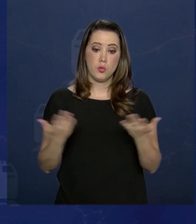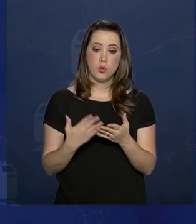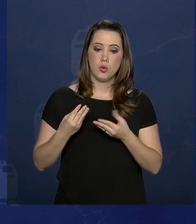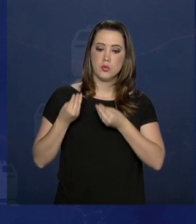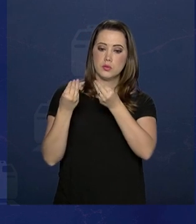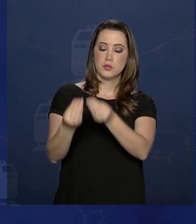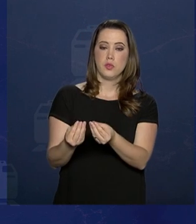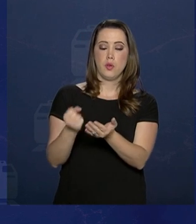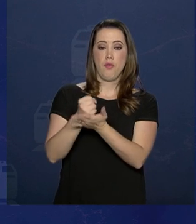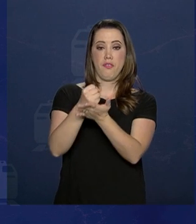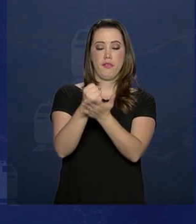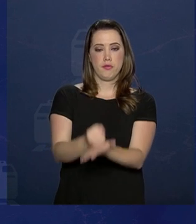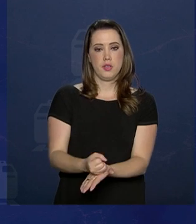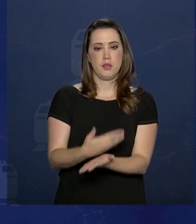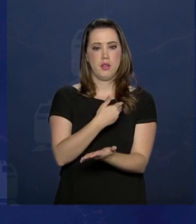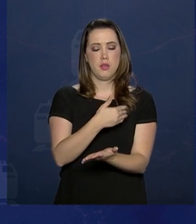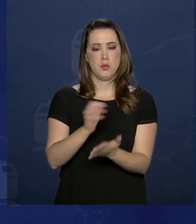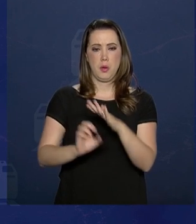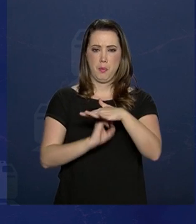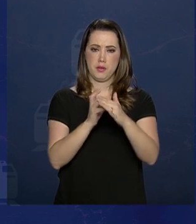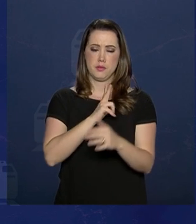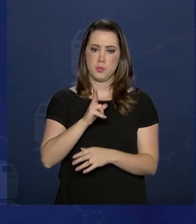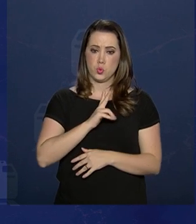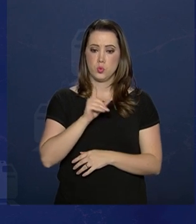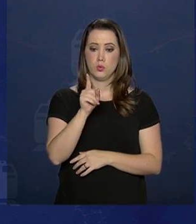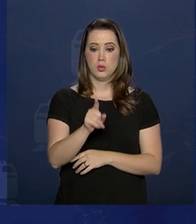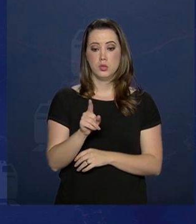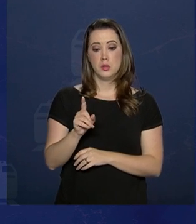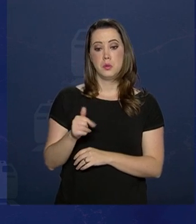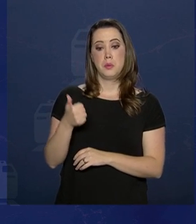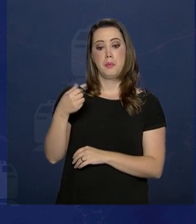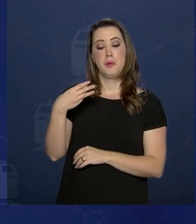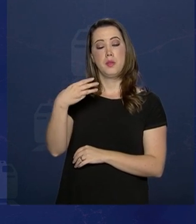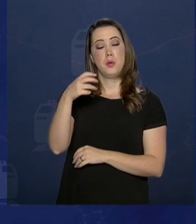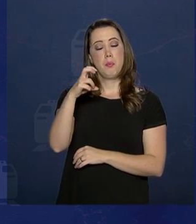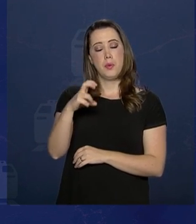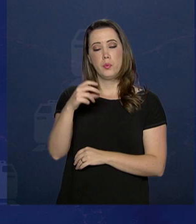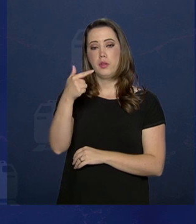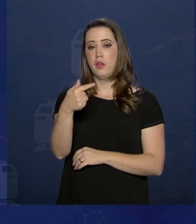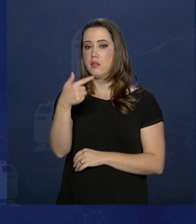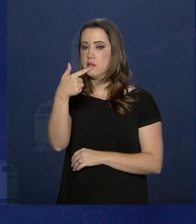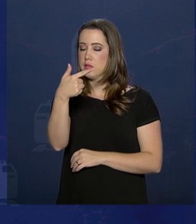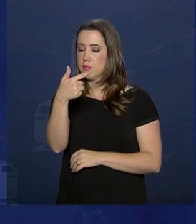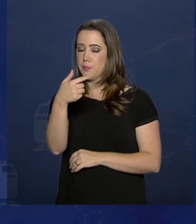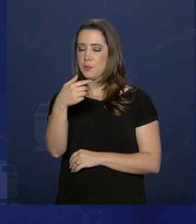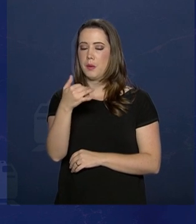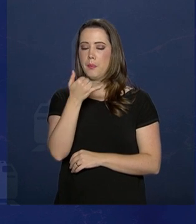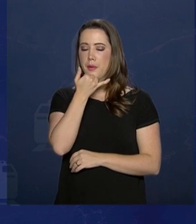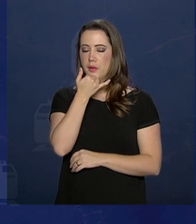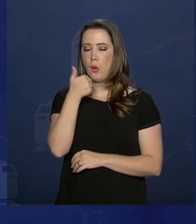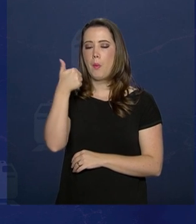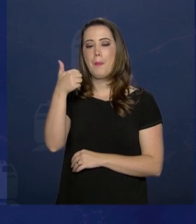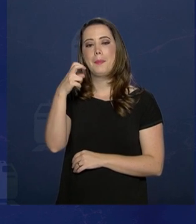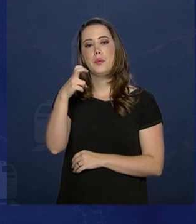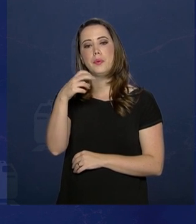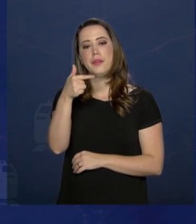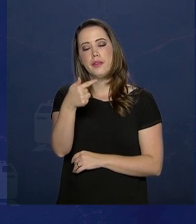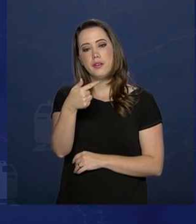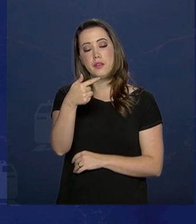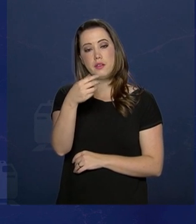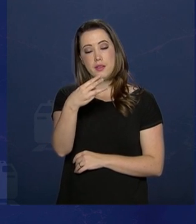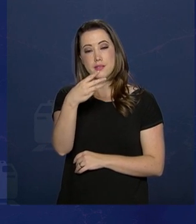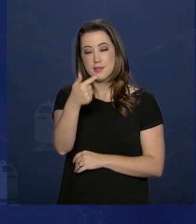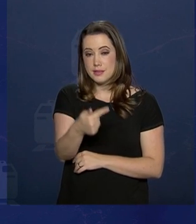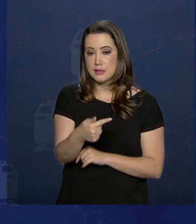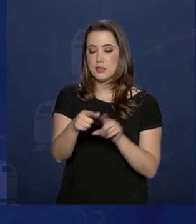concedido à iniciativa privada o trecho de 1.537 quilômetros, que vai do Tocantins até Estrela do Oeste, em São